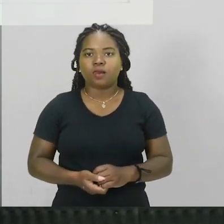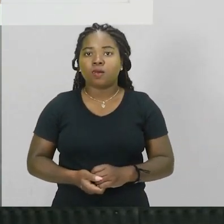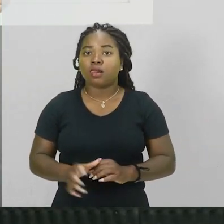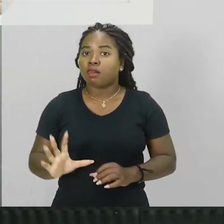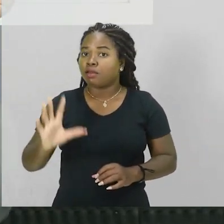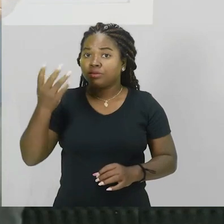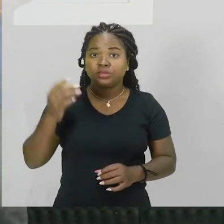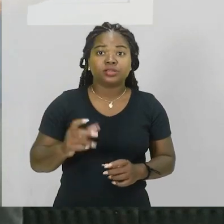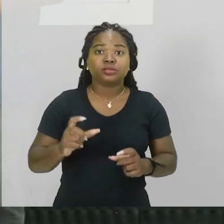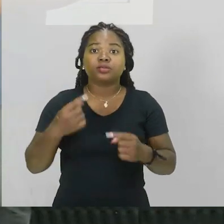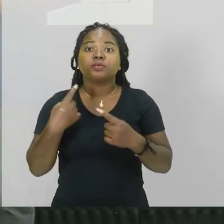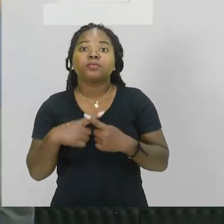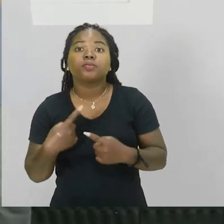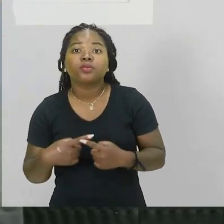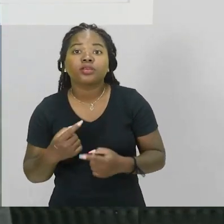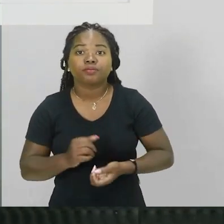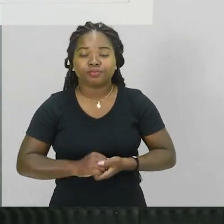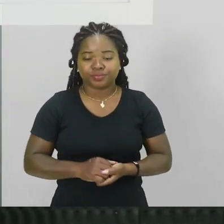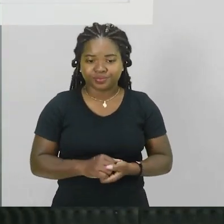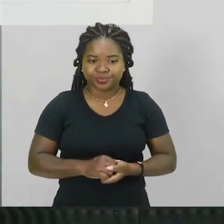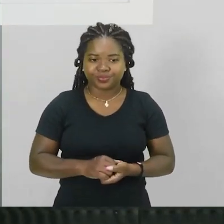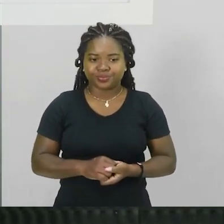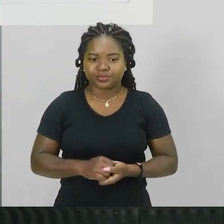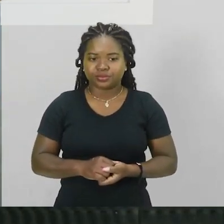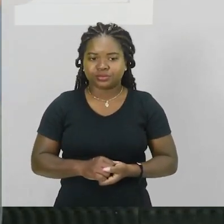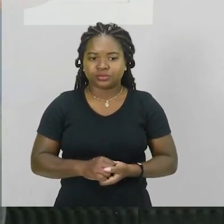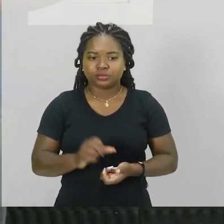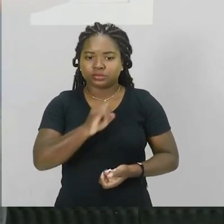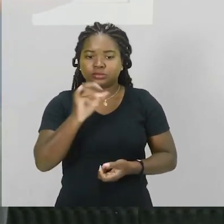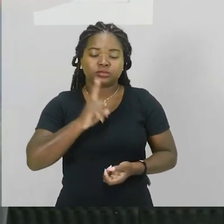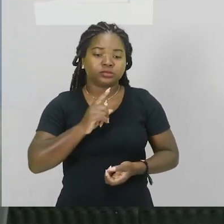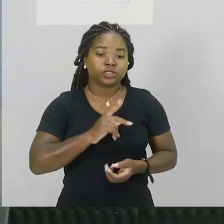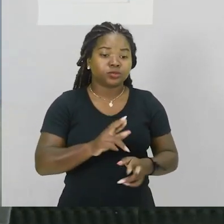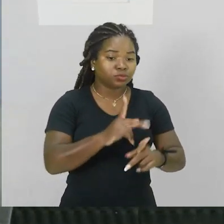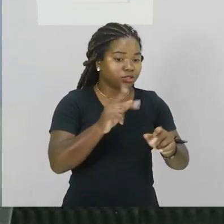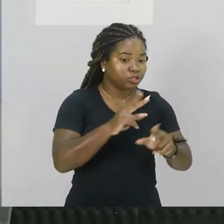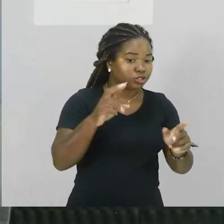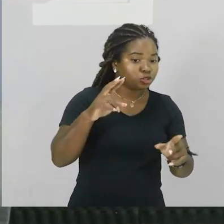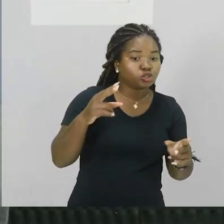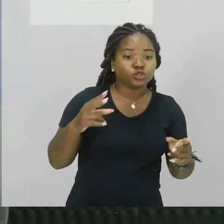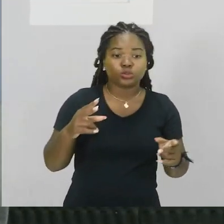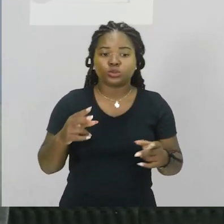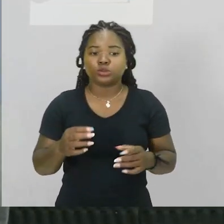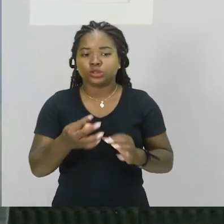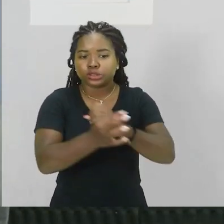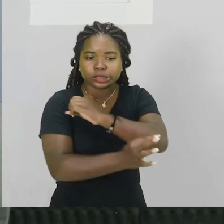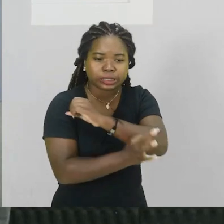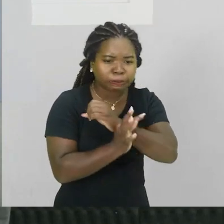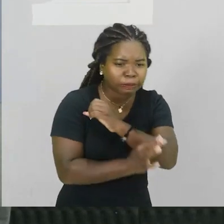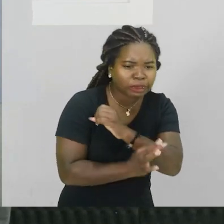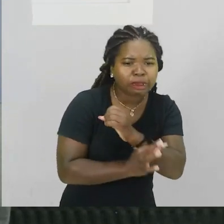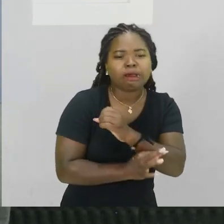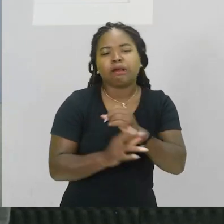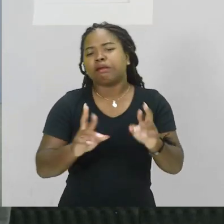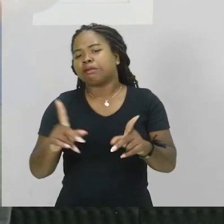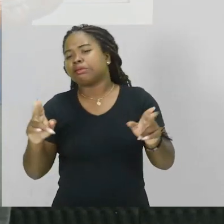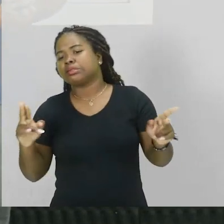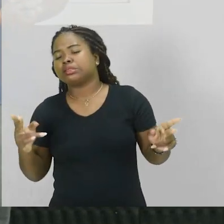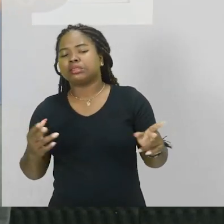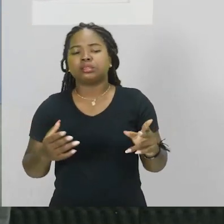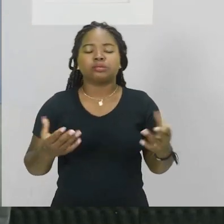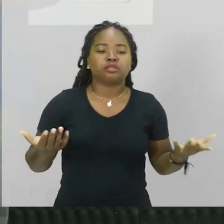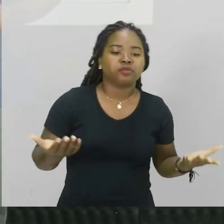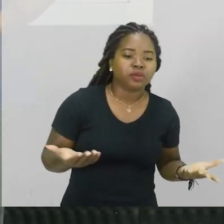fenômeno acontece por conta de que? Se nós temos uma diferença de massa gasosa, né, essa diferença de temperatura, essa diferença de